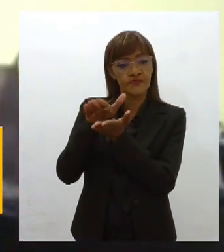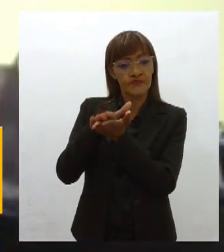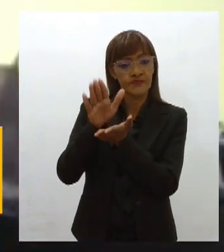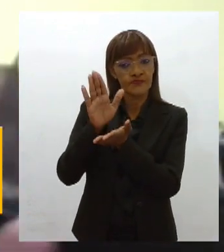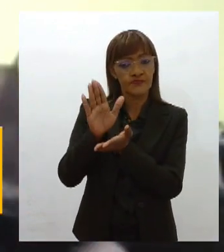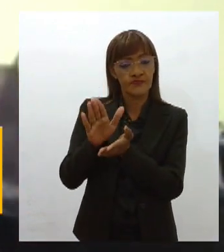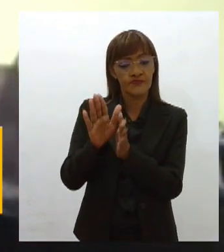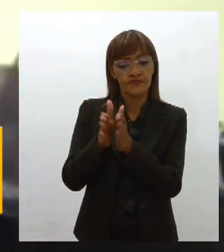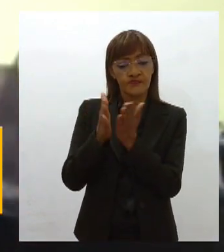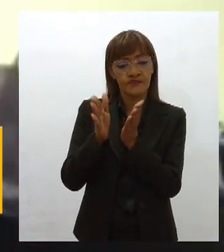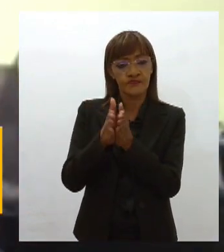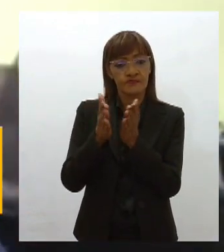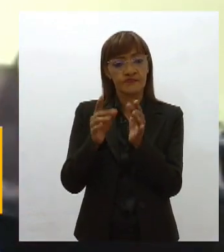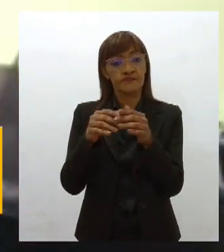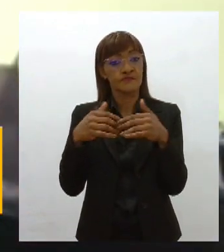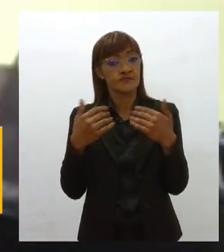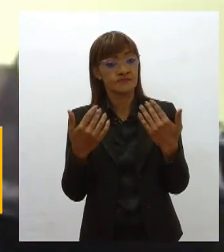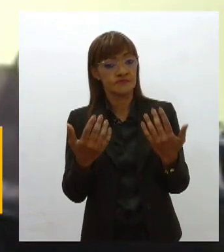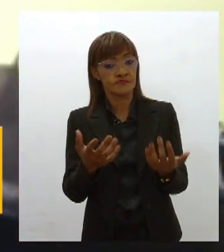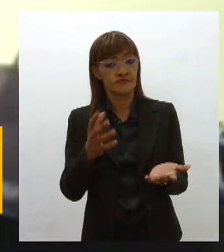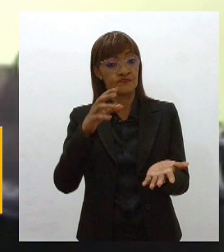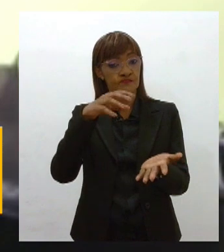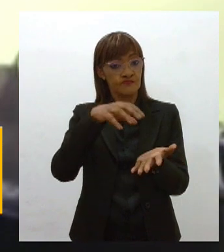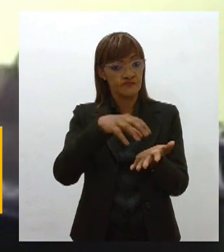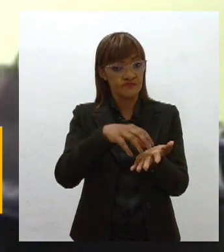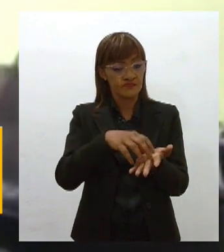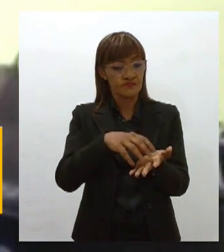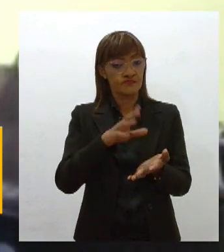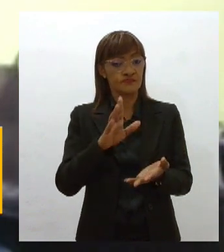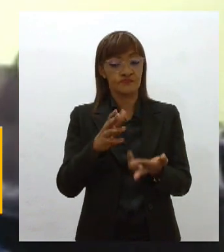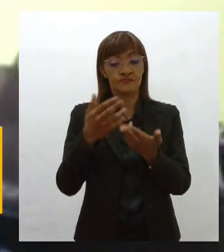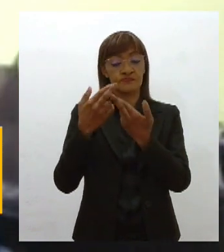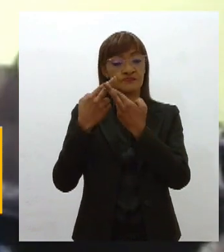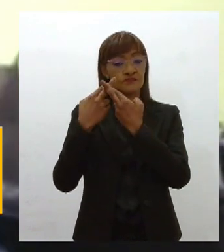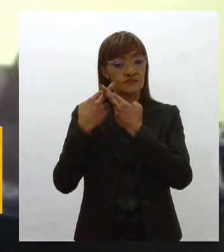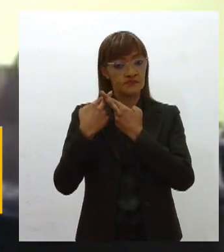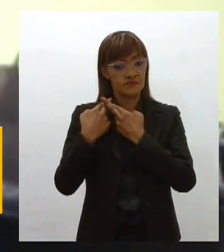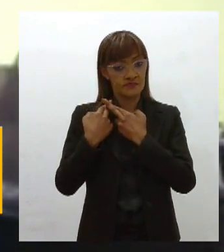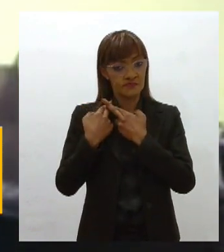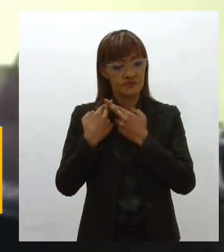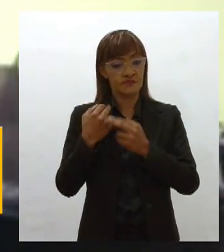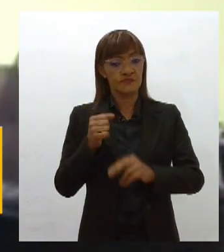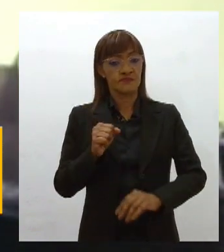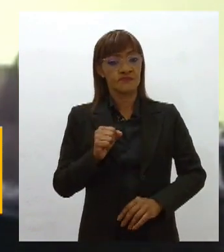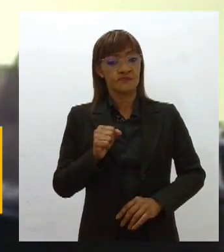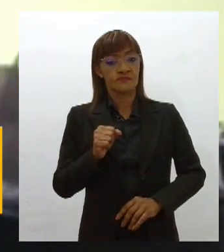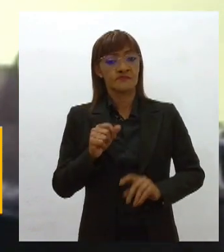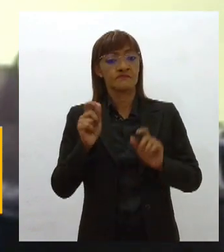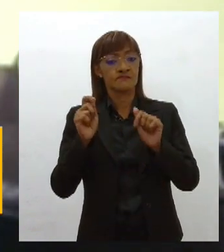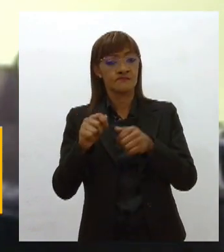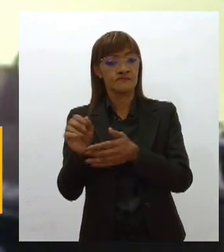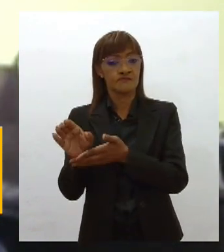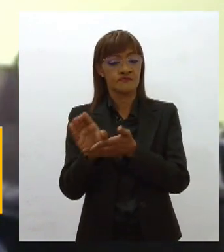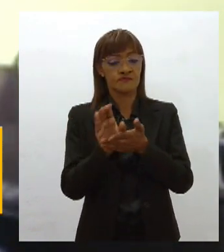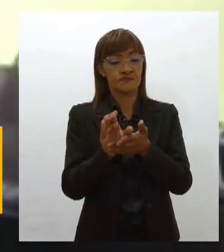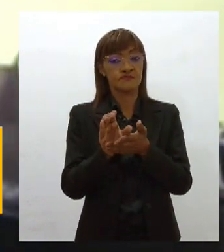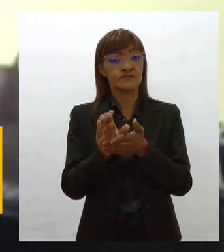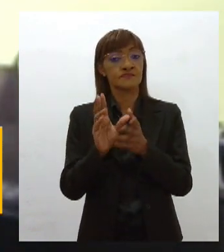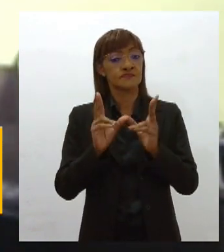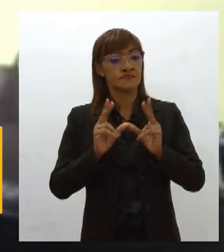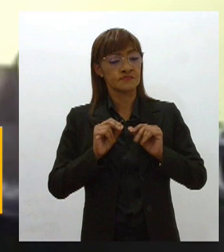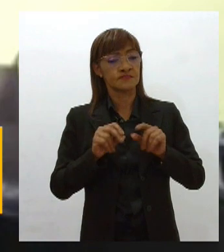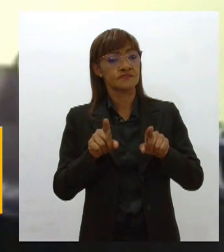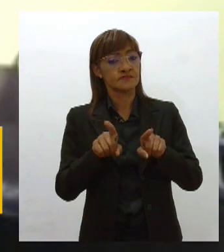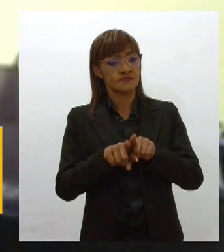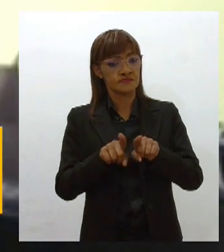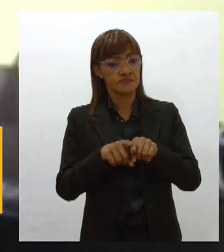o órgão responsável, o órgão não, o segmento responsável por aquela arrecadação possa ser beneficiado. Então, foi entendido